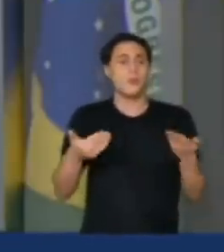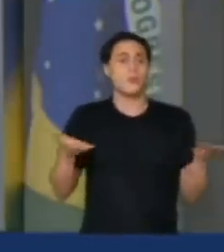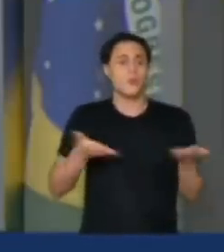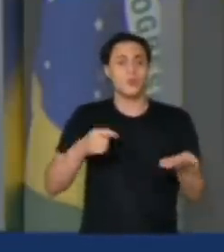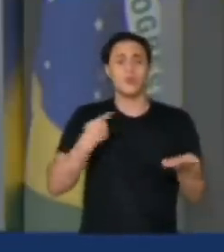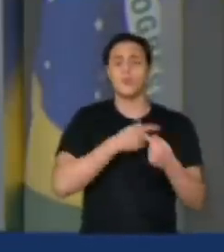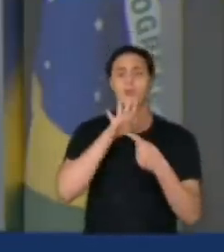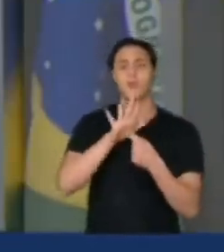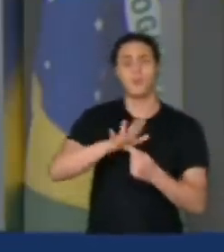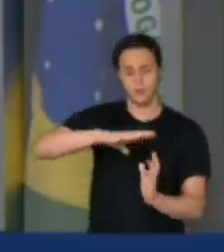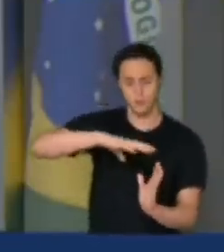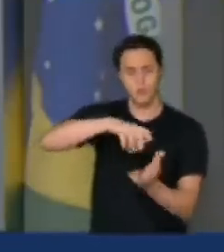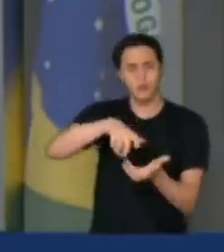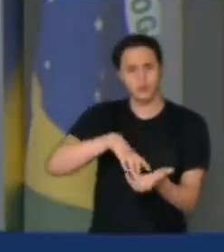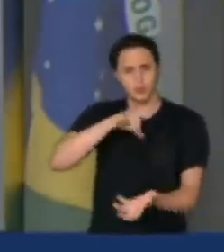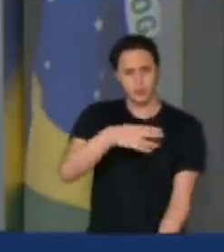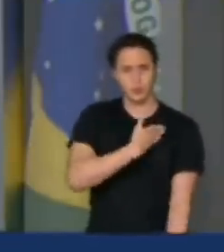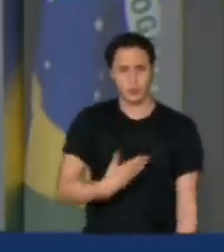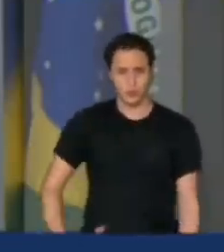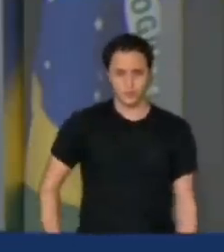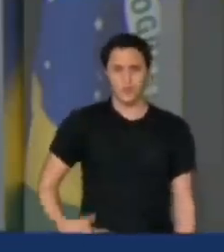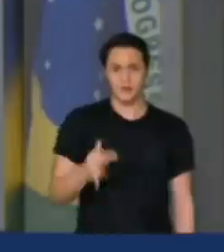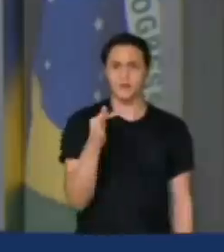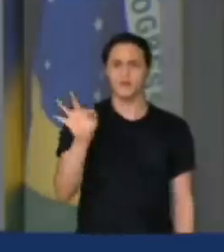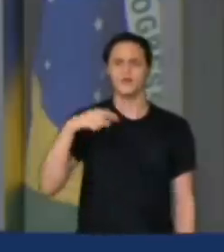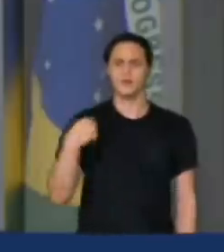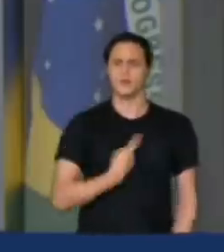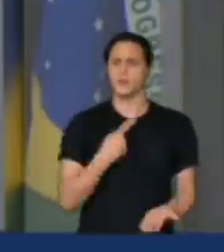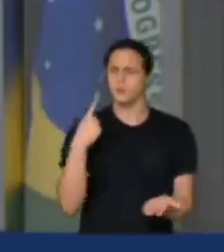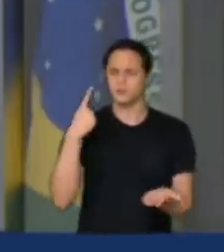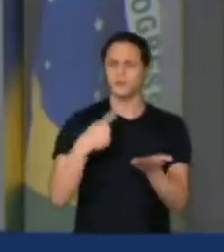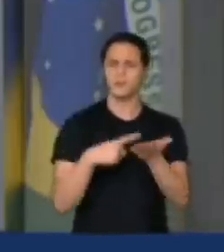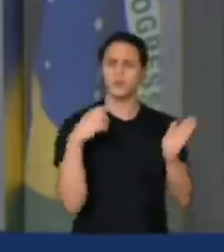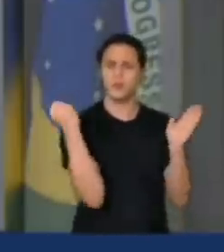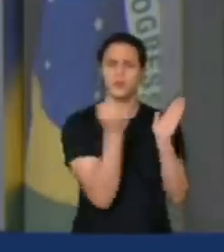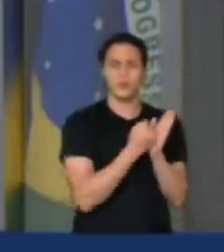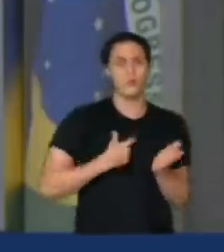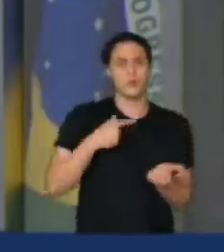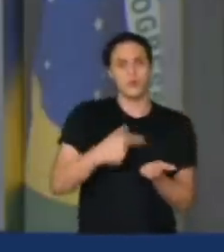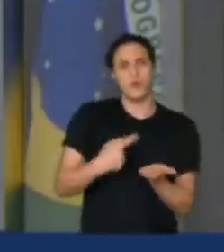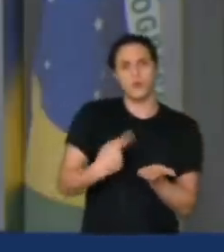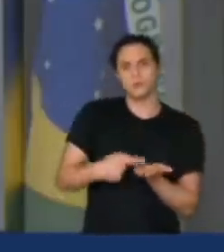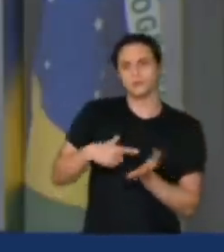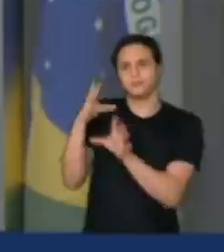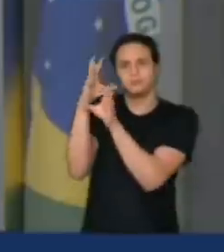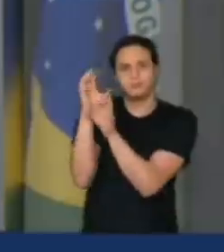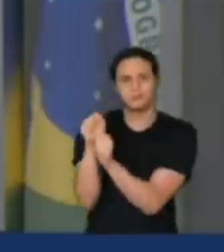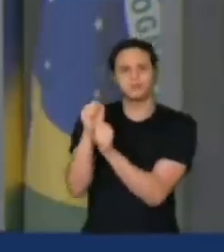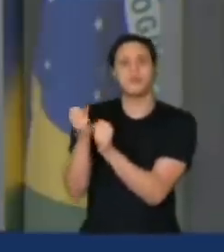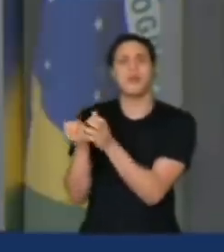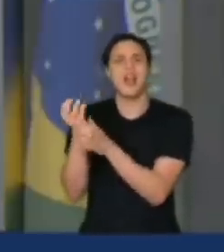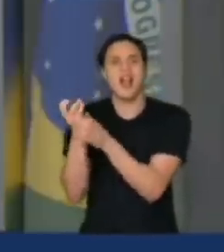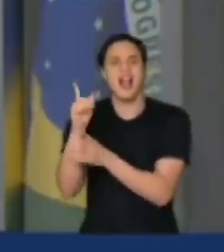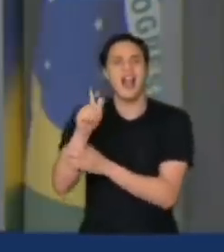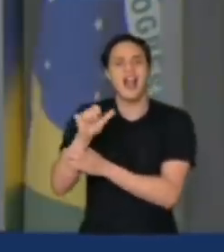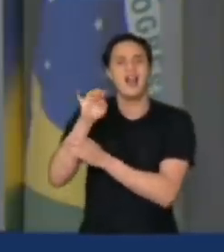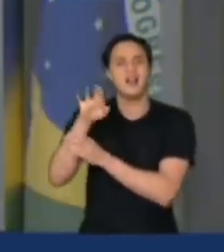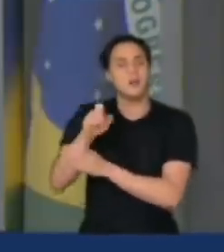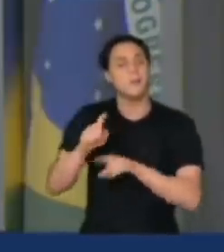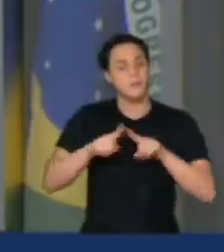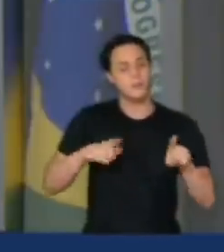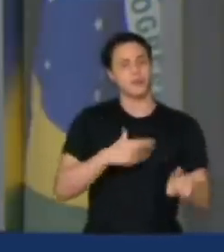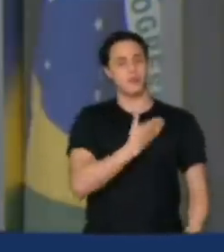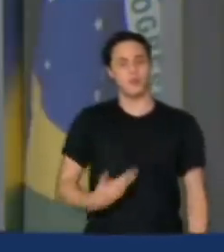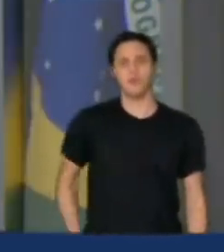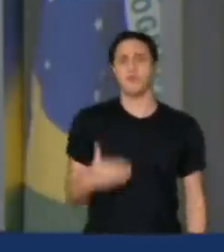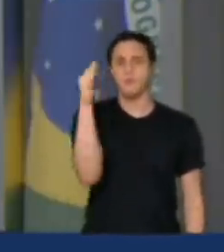que não só o governo federal registrou um compromisso de neutralidade de carbono, mas também o Parlamento Brasileiro está preocupado com essa meta de